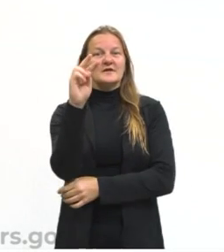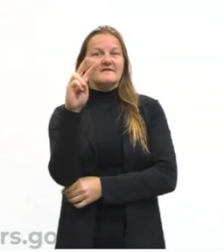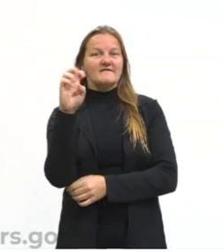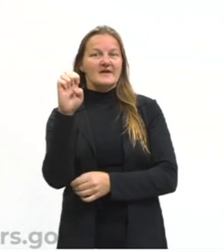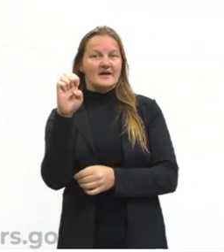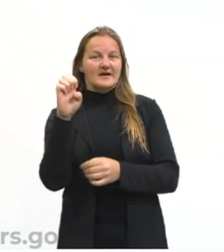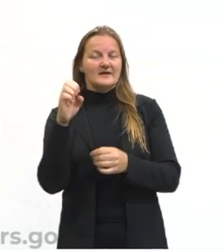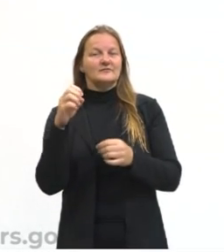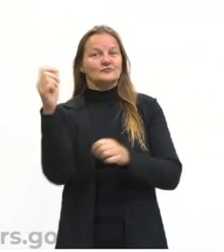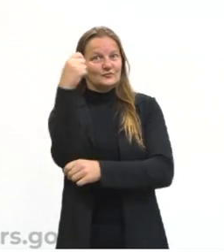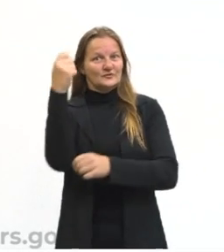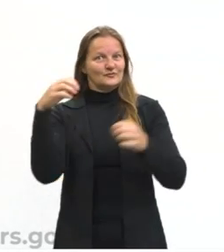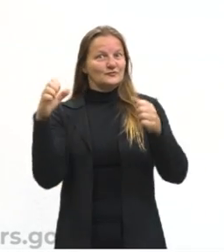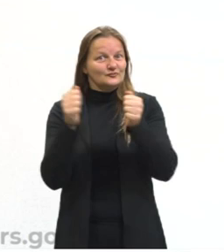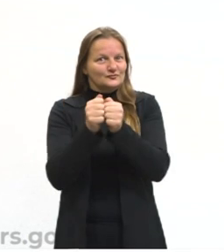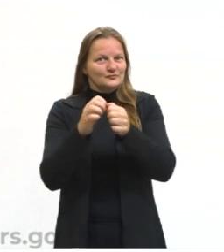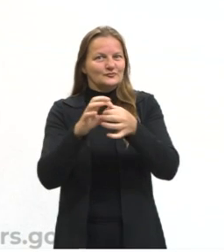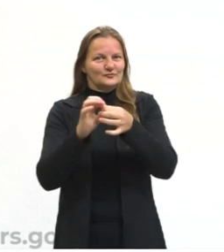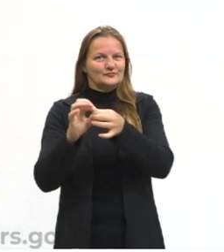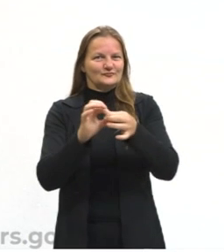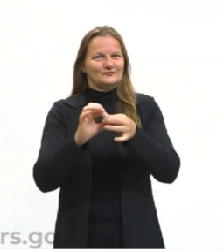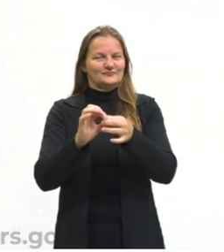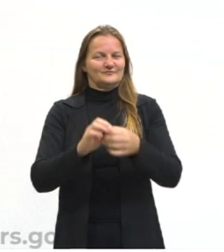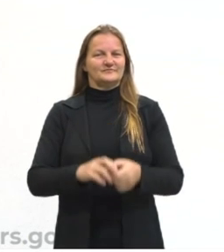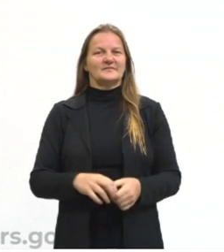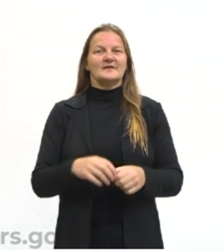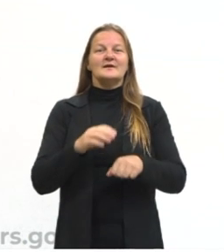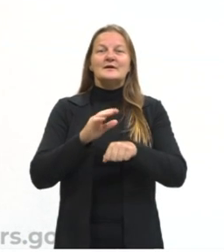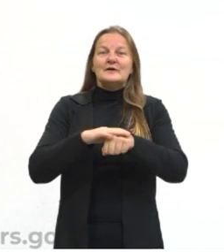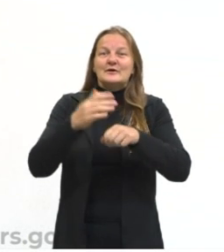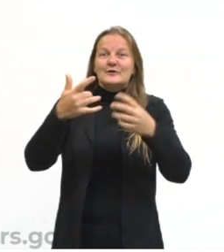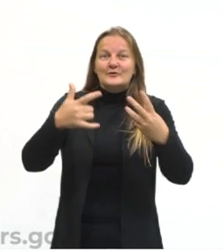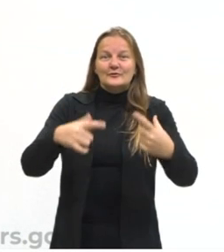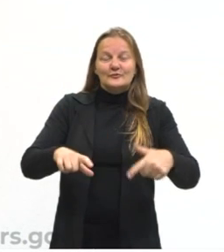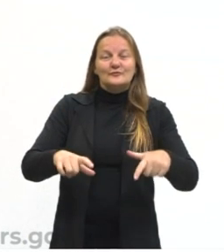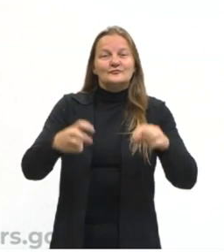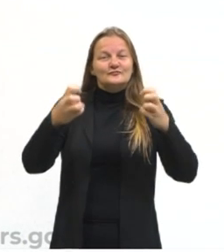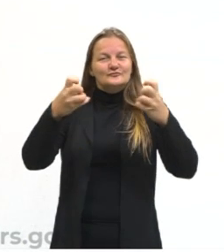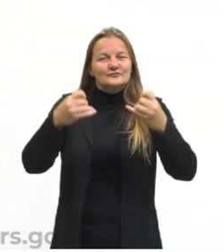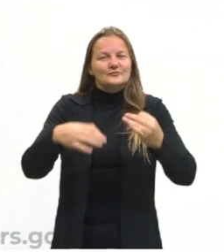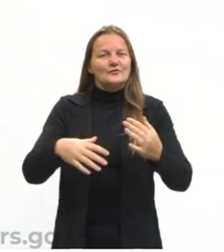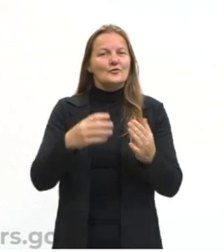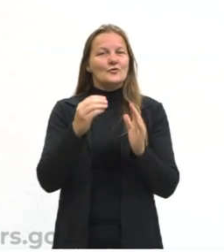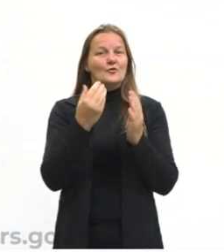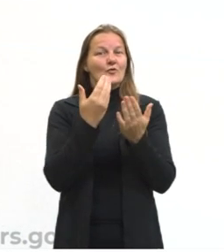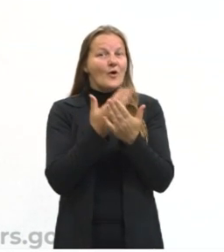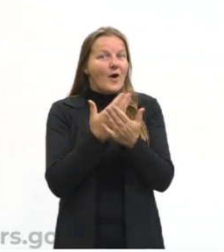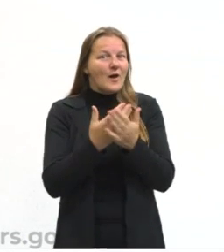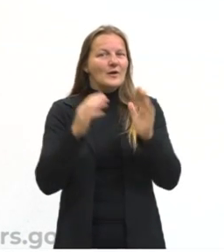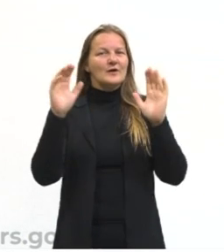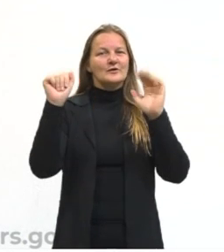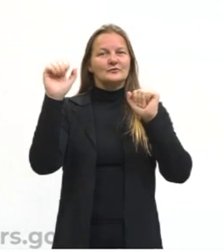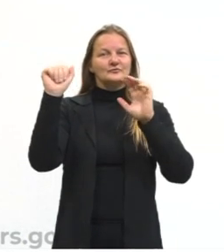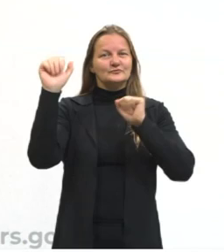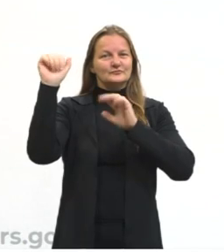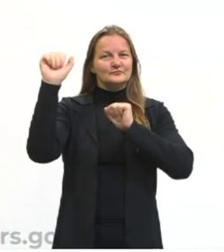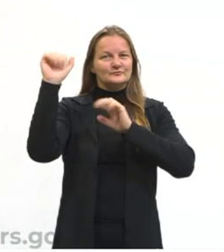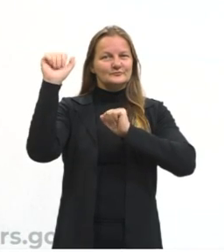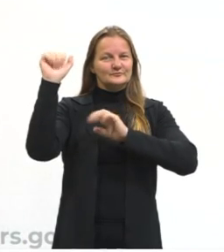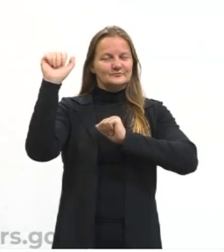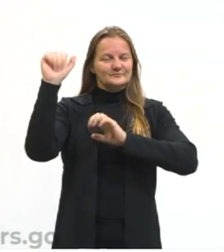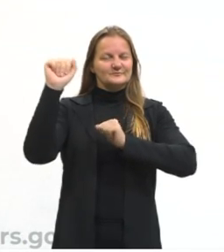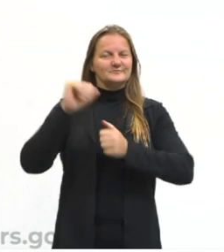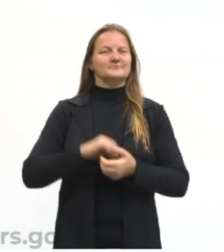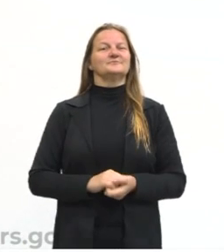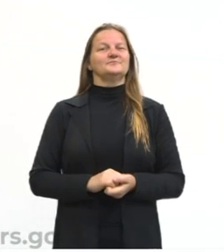do Sul. Estou aqui mais uma vez para nós trabalharmos com o componente curricular língua espanhola.